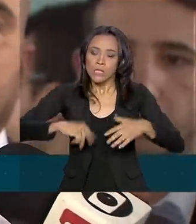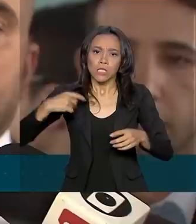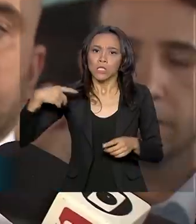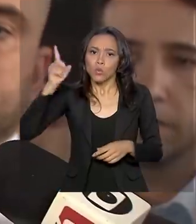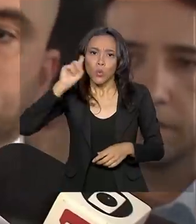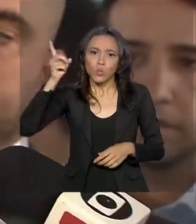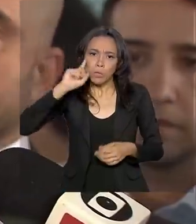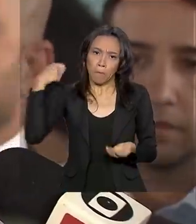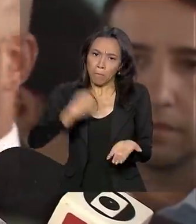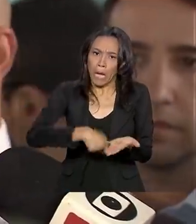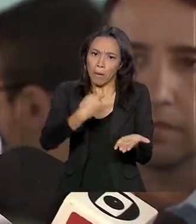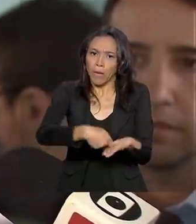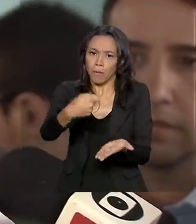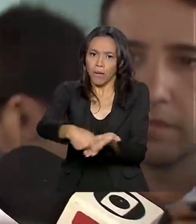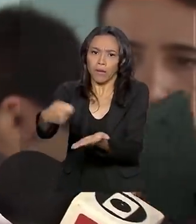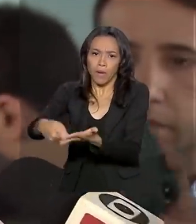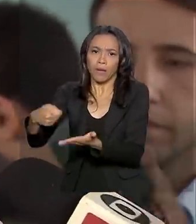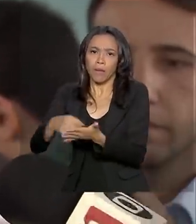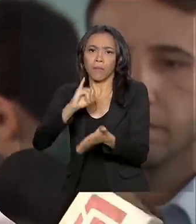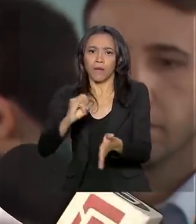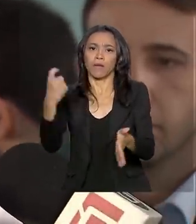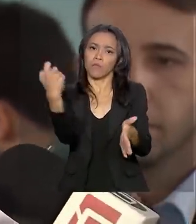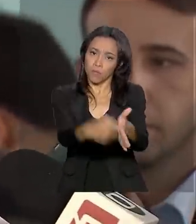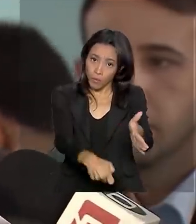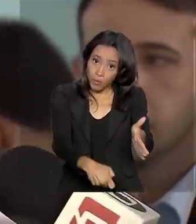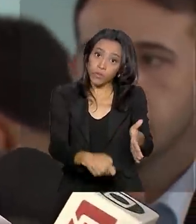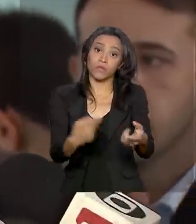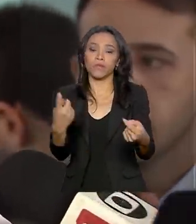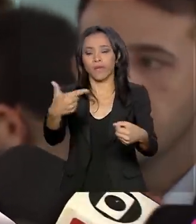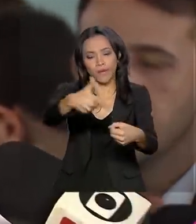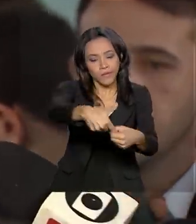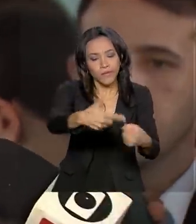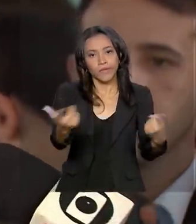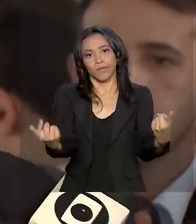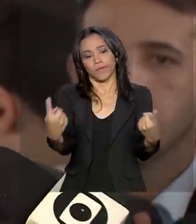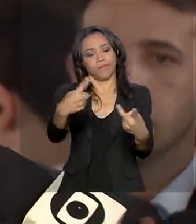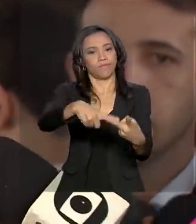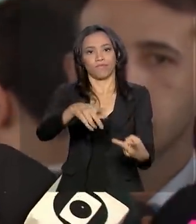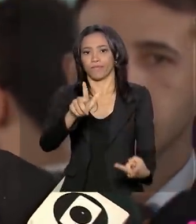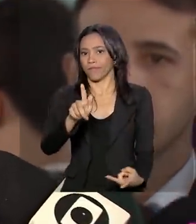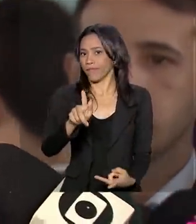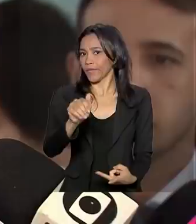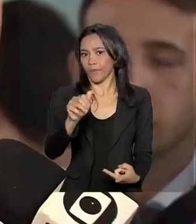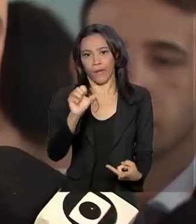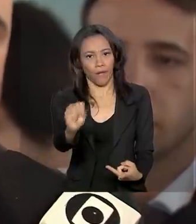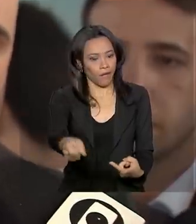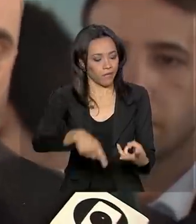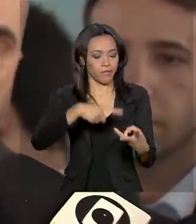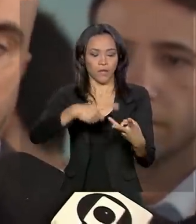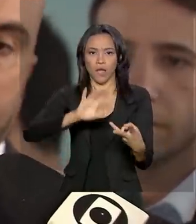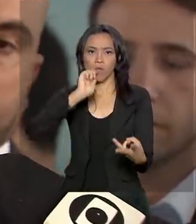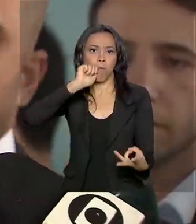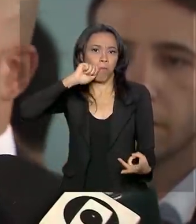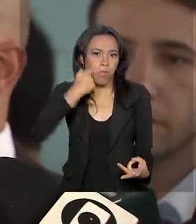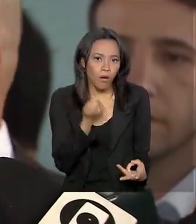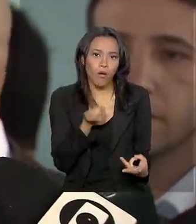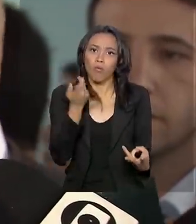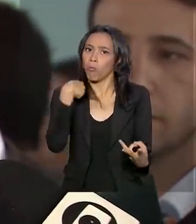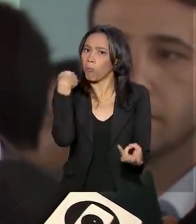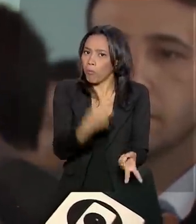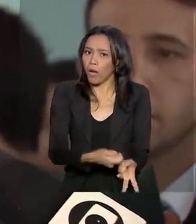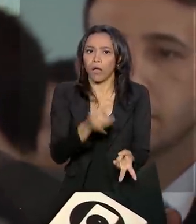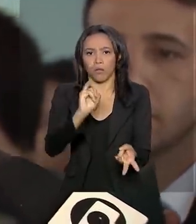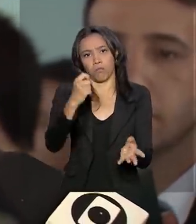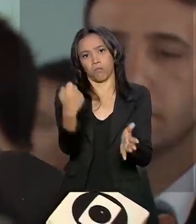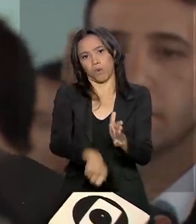dia ele paga imposto. Ele paga imposto na gasolina, no gás, no pão dele. Todo dia esse